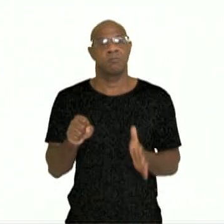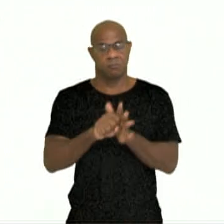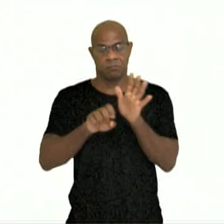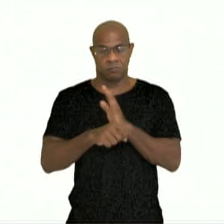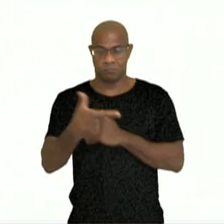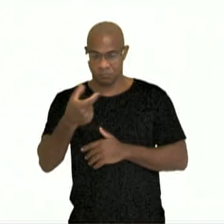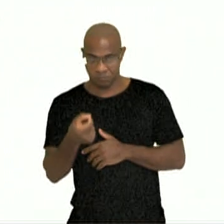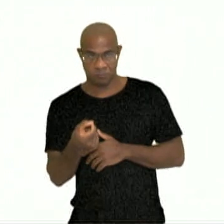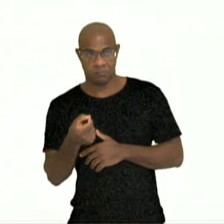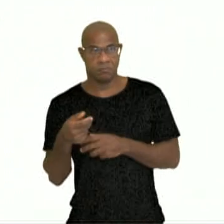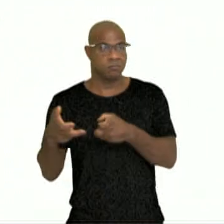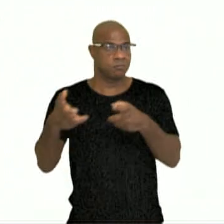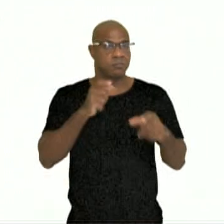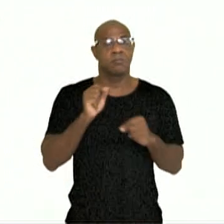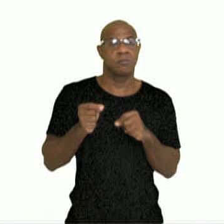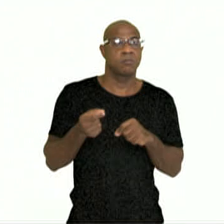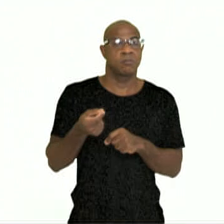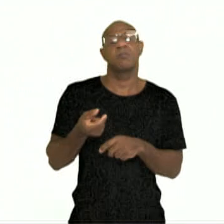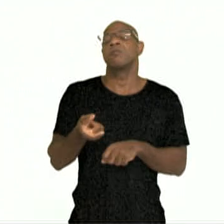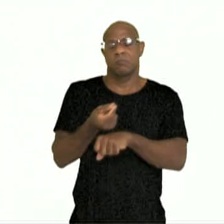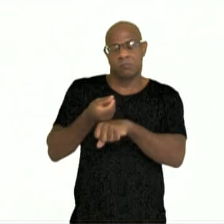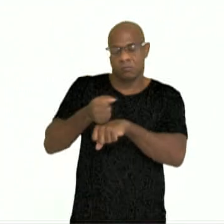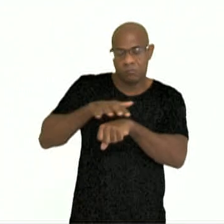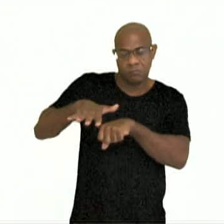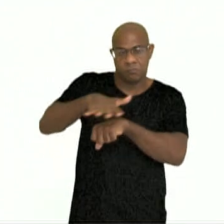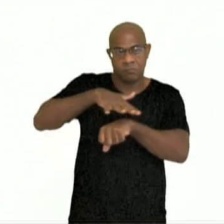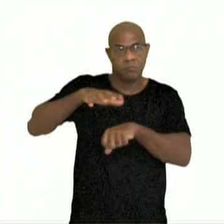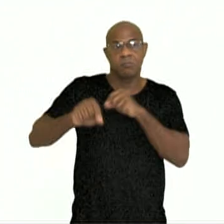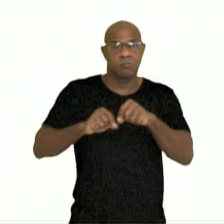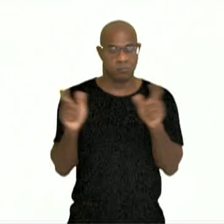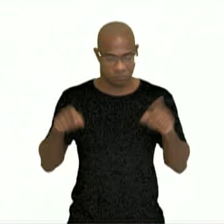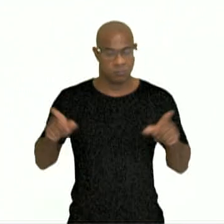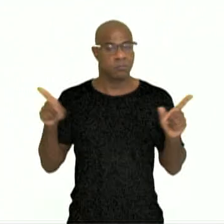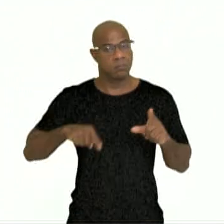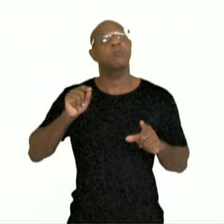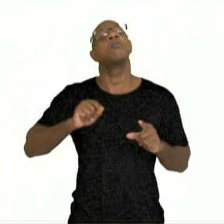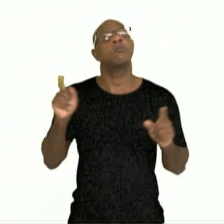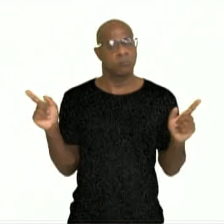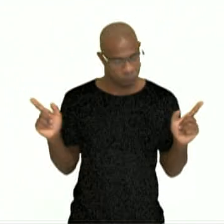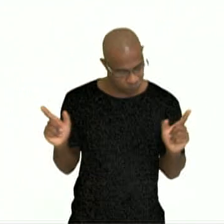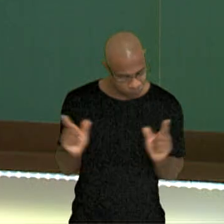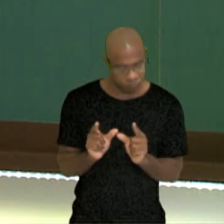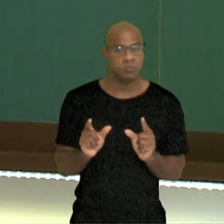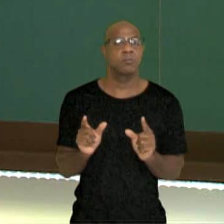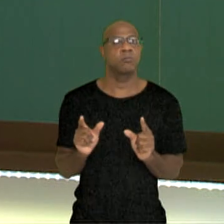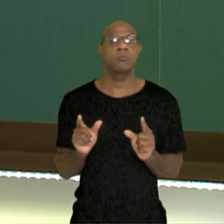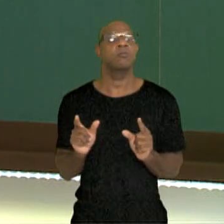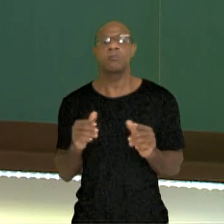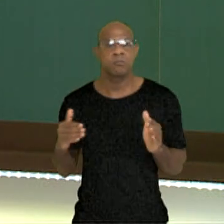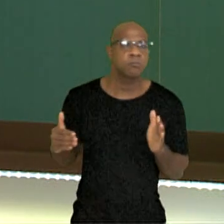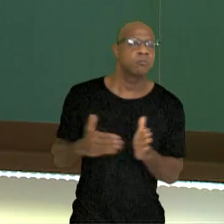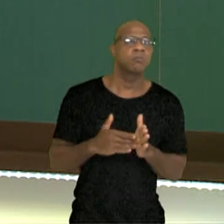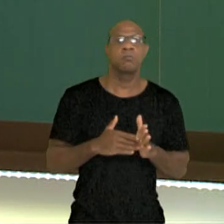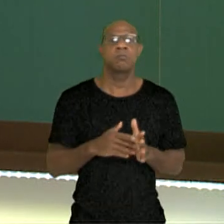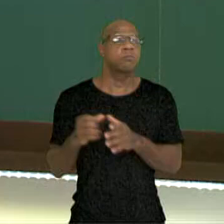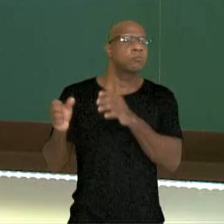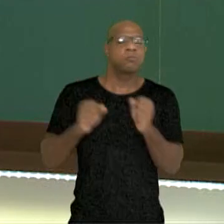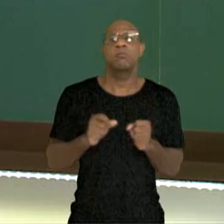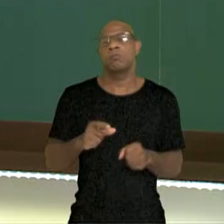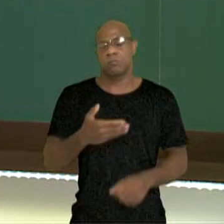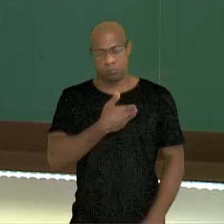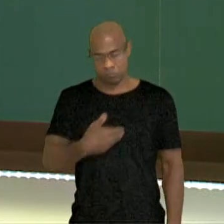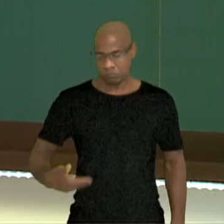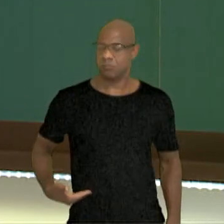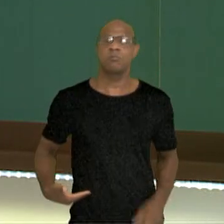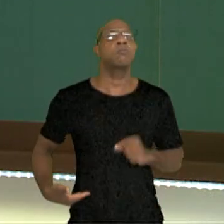a gente observa o neoliberalismo como sendo uma redução máxima da potencialidade do Estado